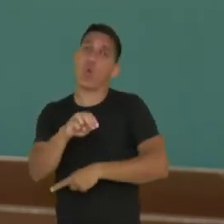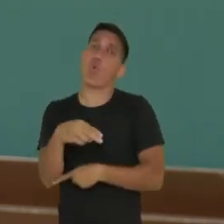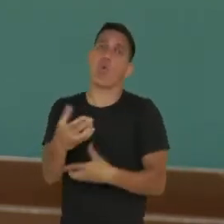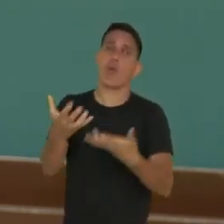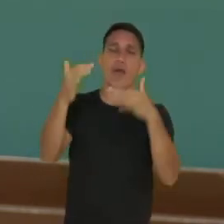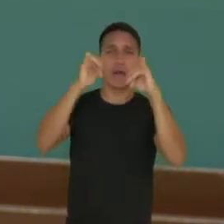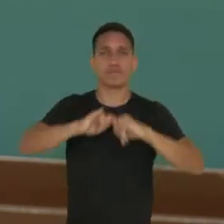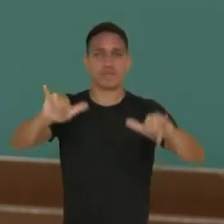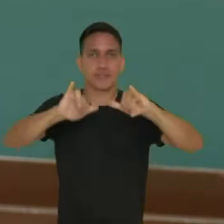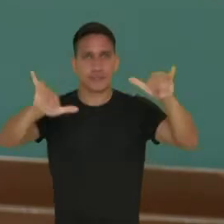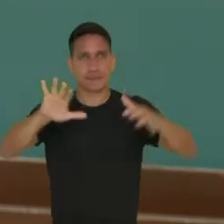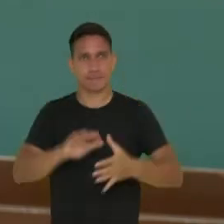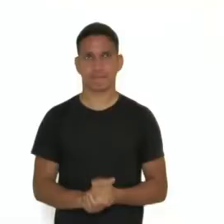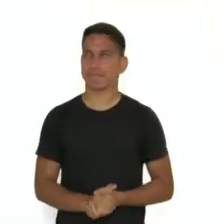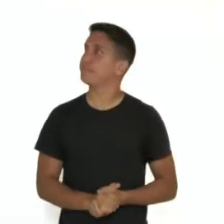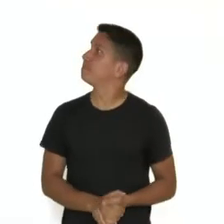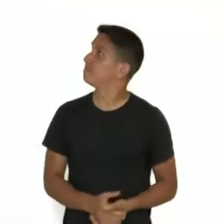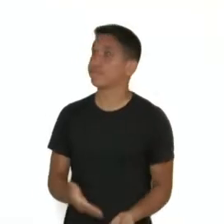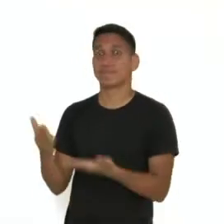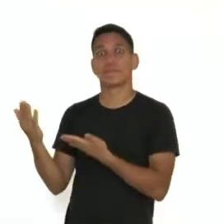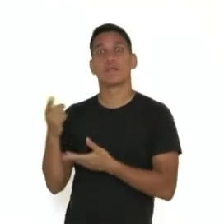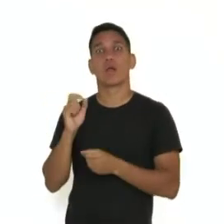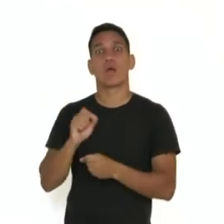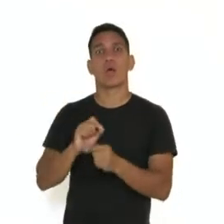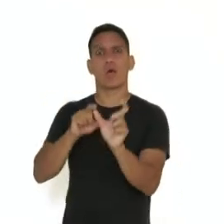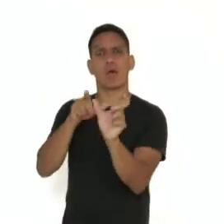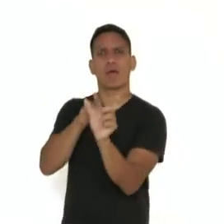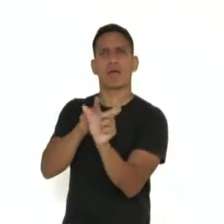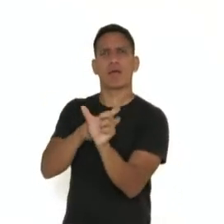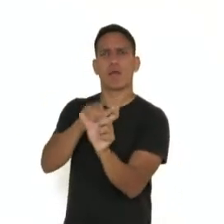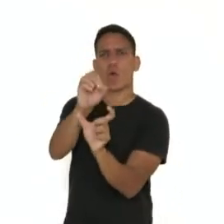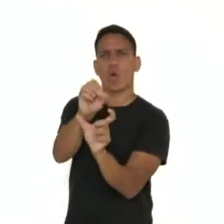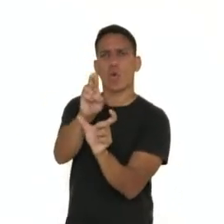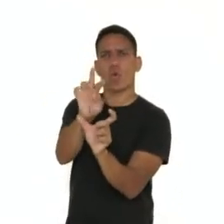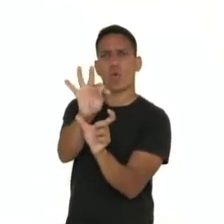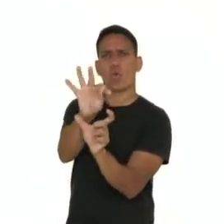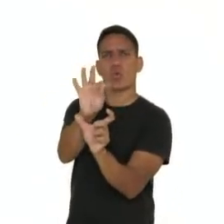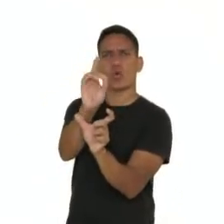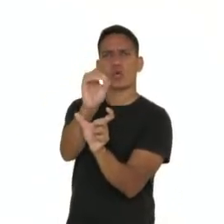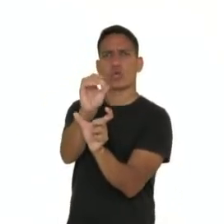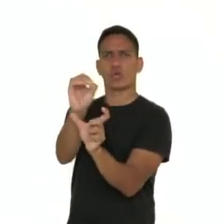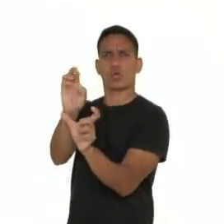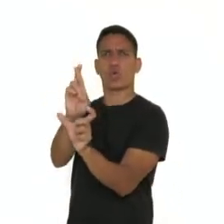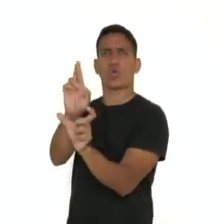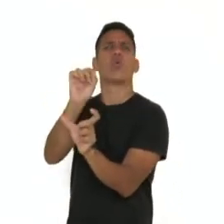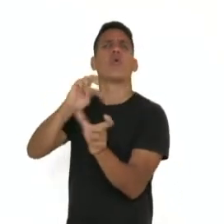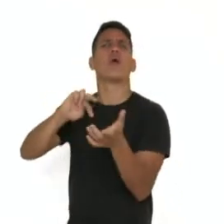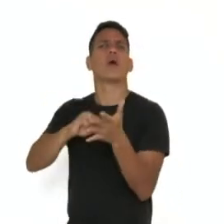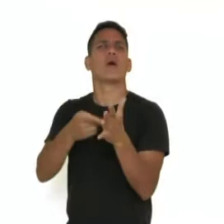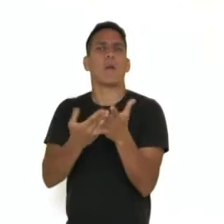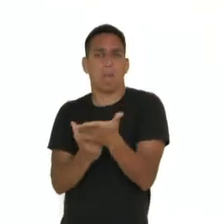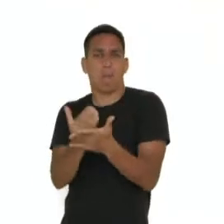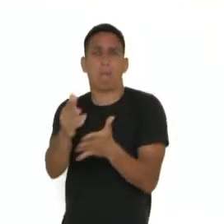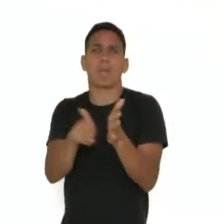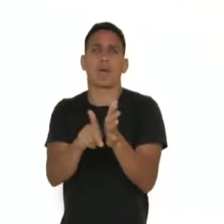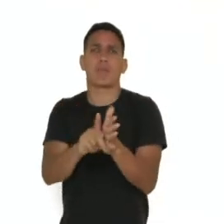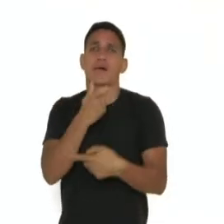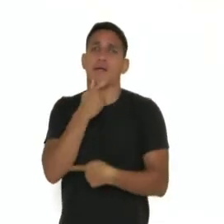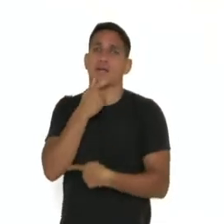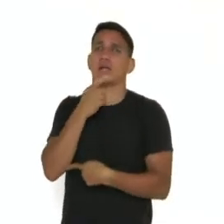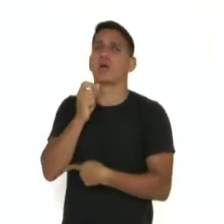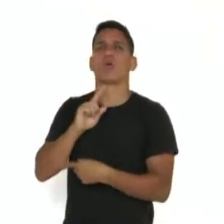queira fazer. A palavra outdoor é de língua inglesa, então vem lá do inglês, né? E tem sentido lá no inglês